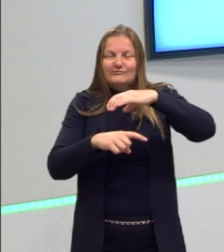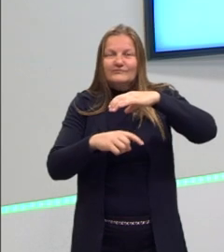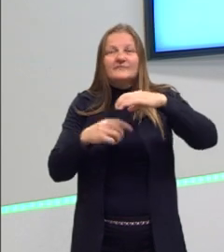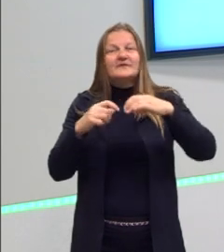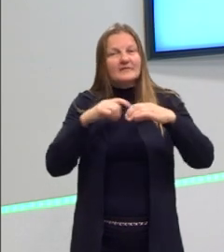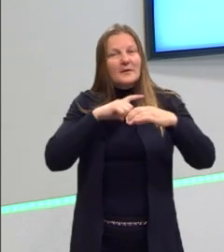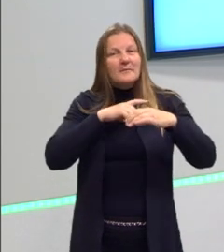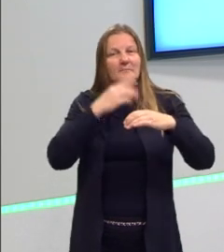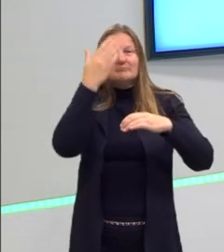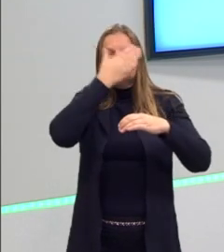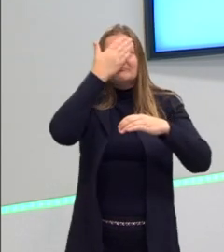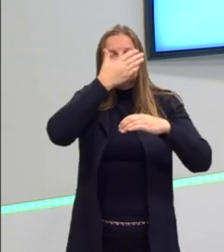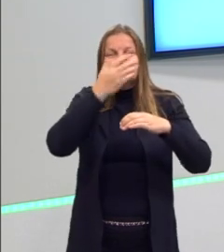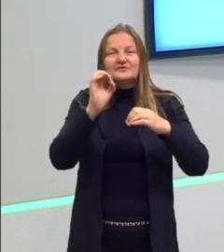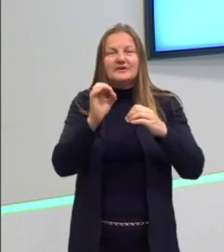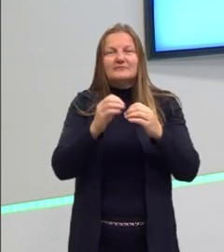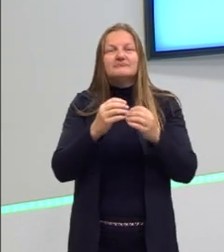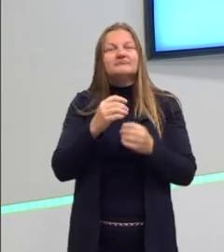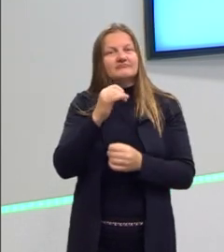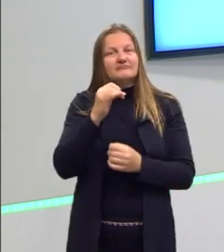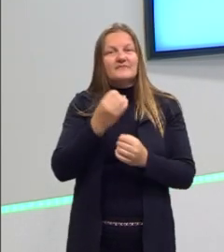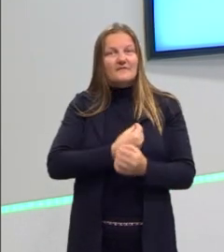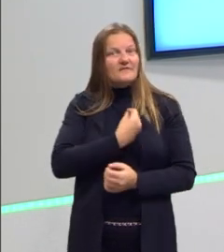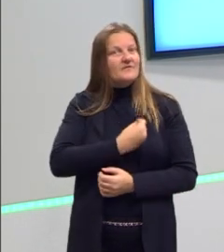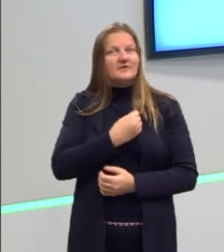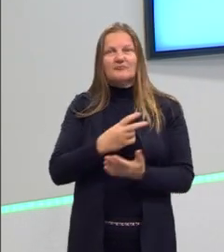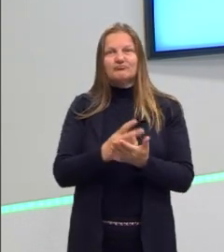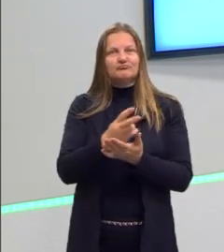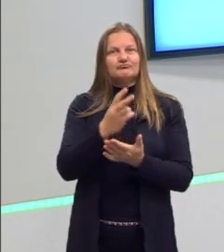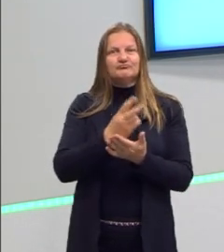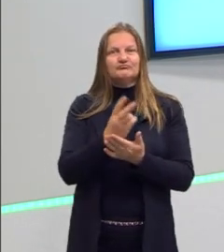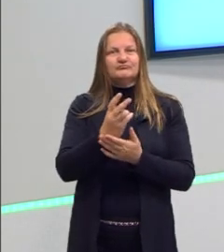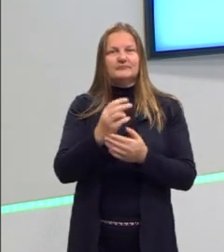Então, é um exemplo também de simplificação.